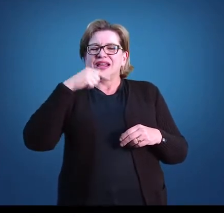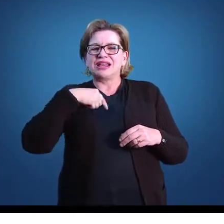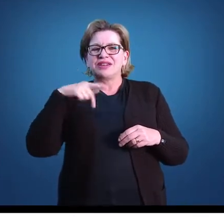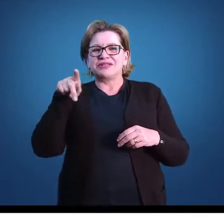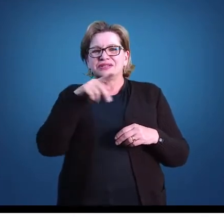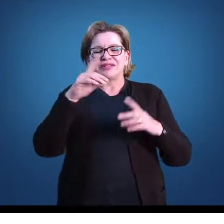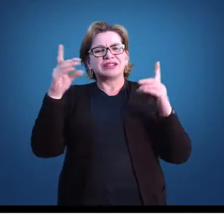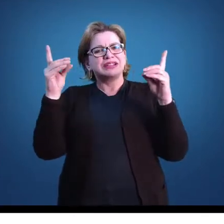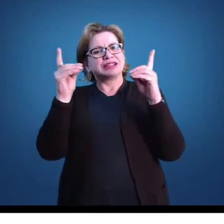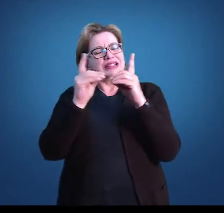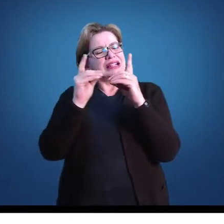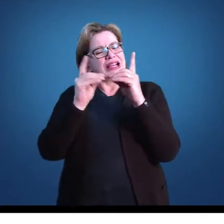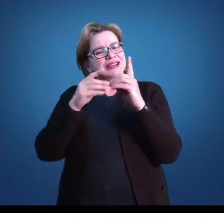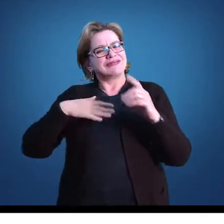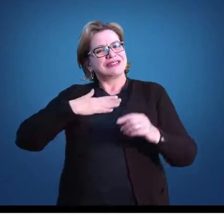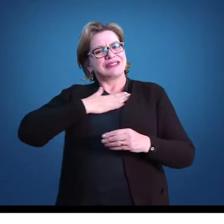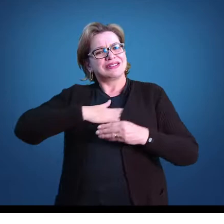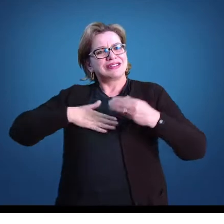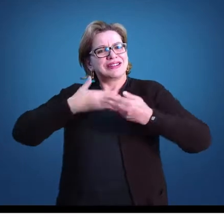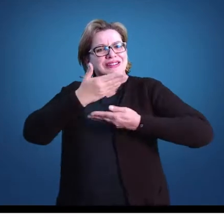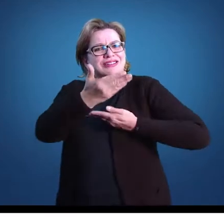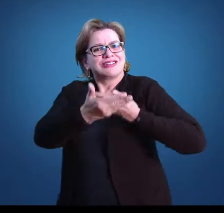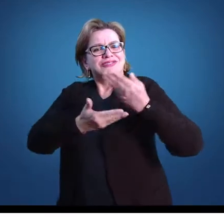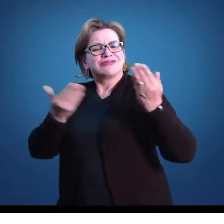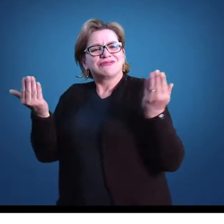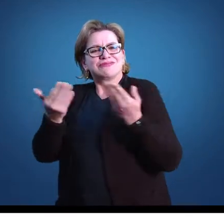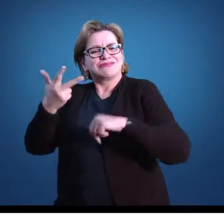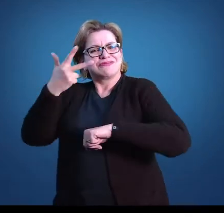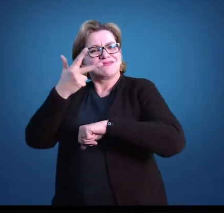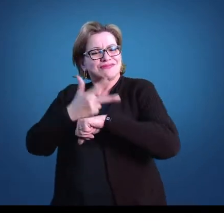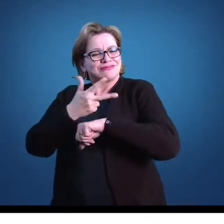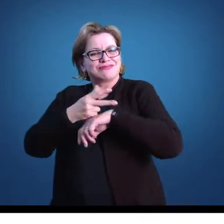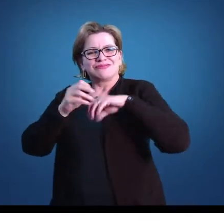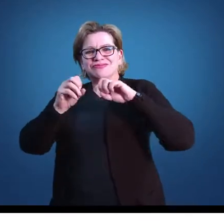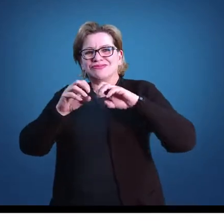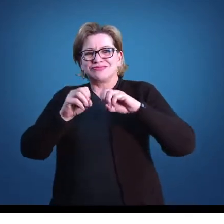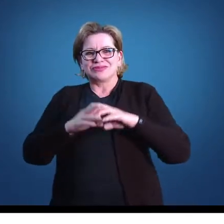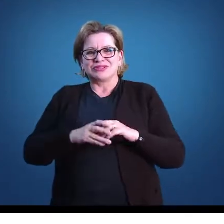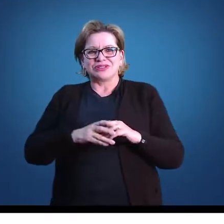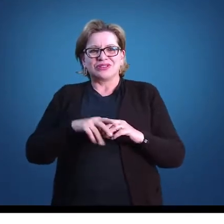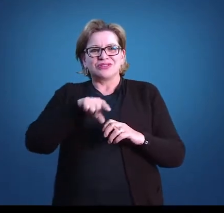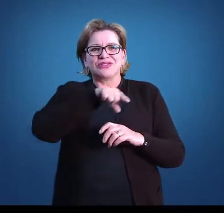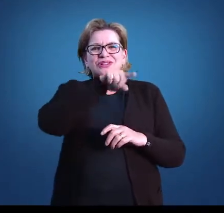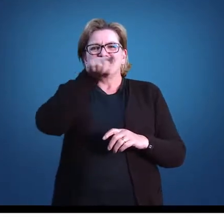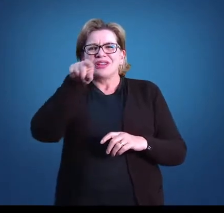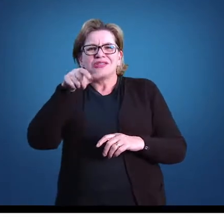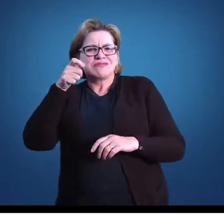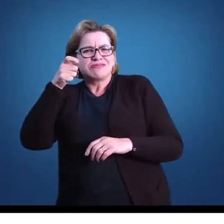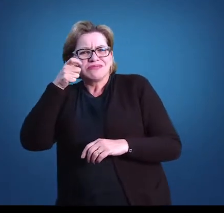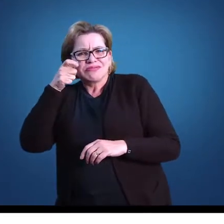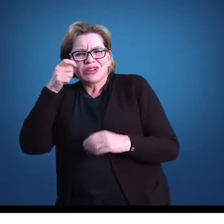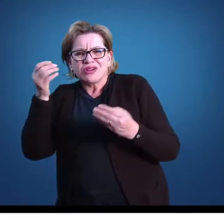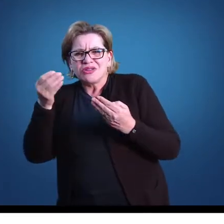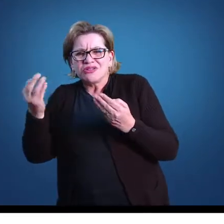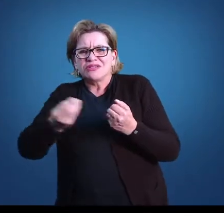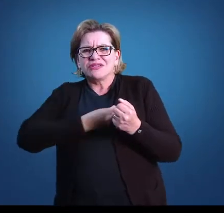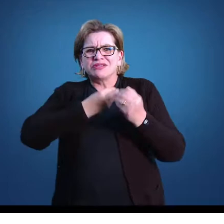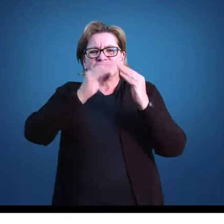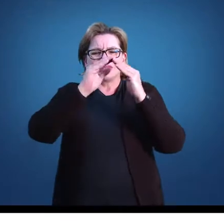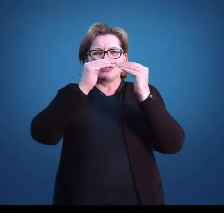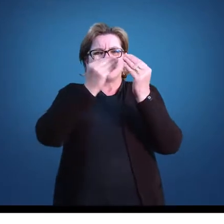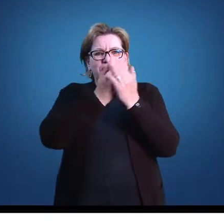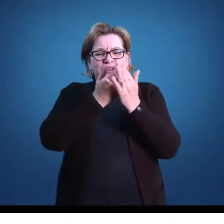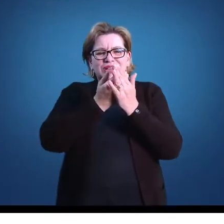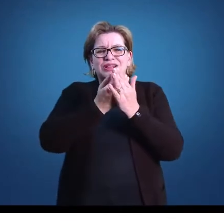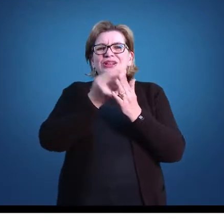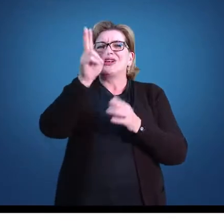estar interagindo com vocês através dessa videoaula. Como vocês podem observar, estamos num contexto escolar. Esse colégio é